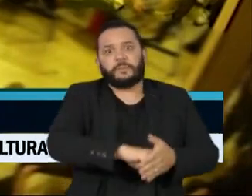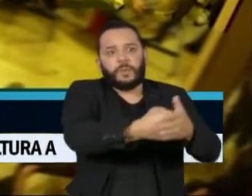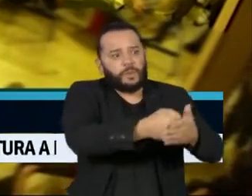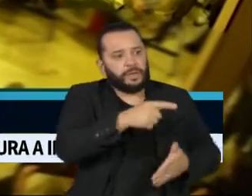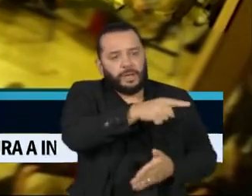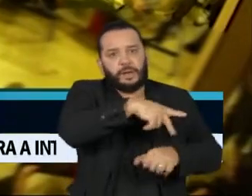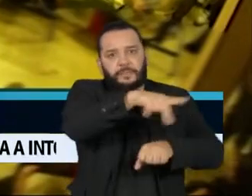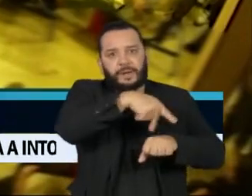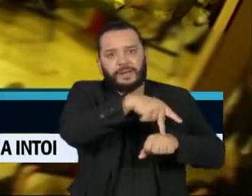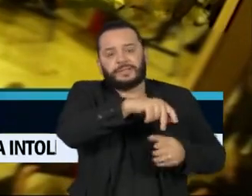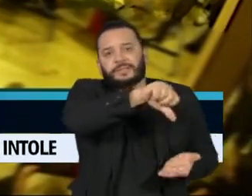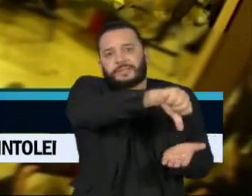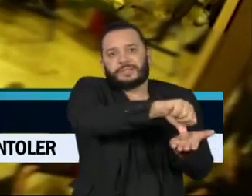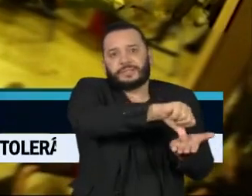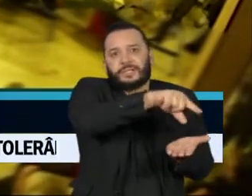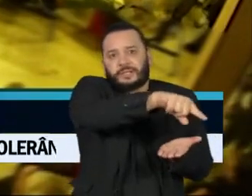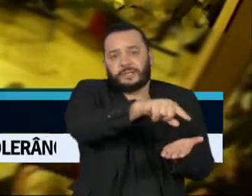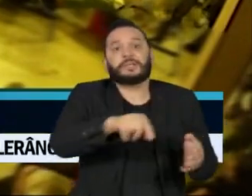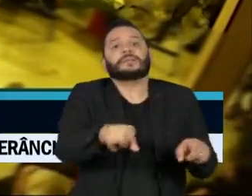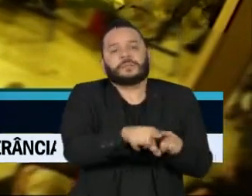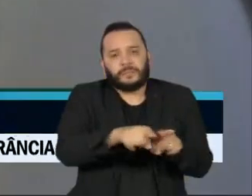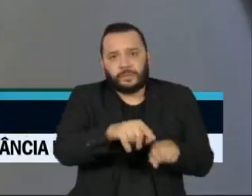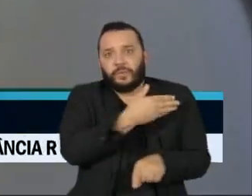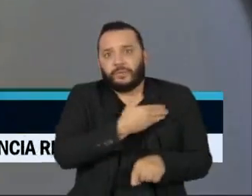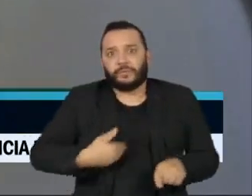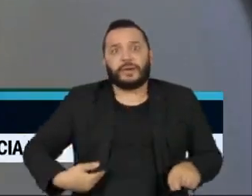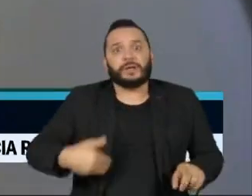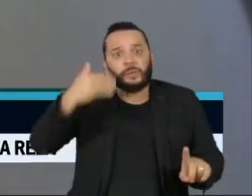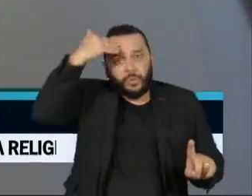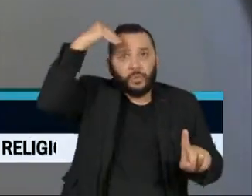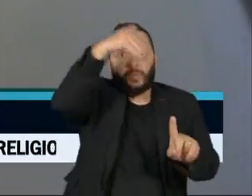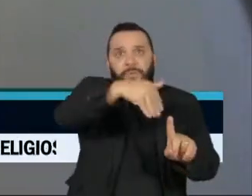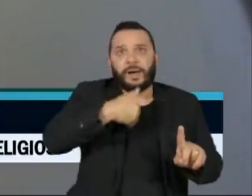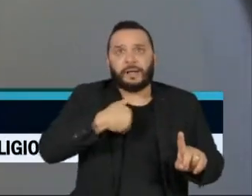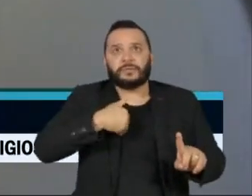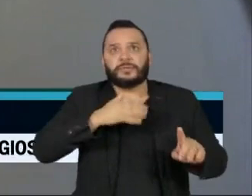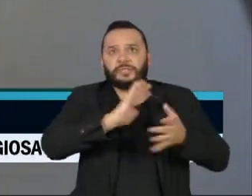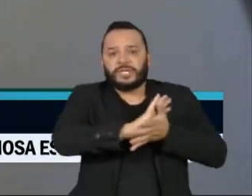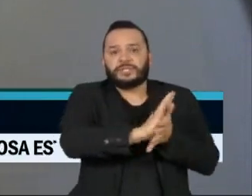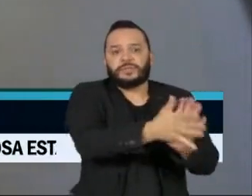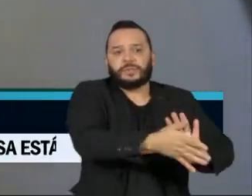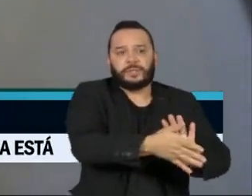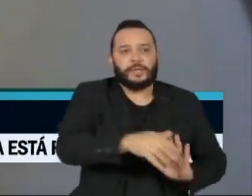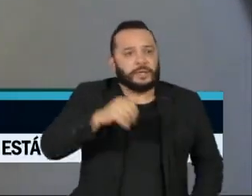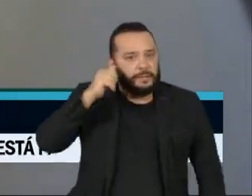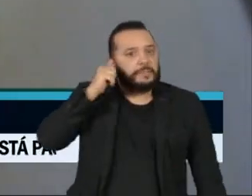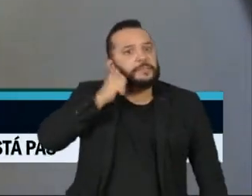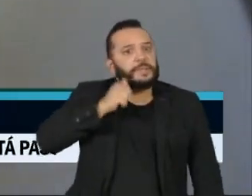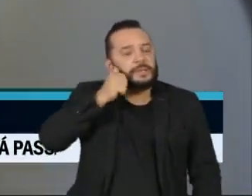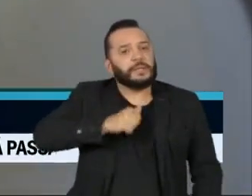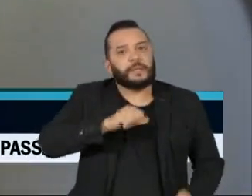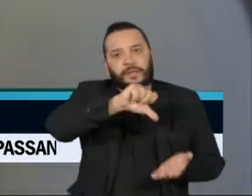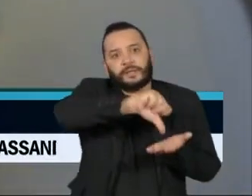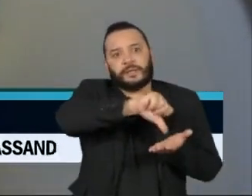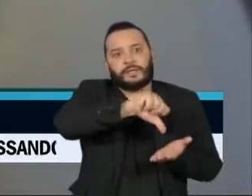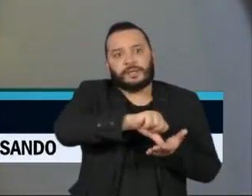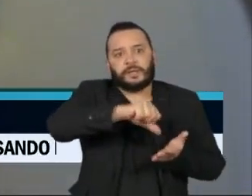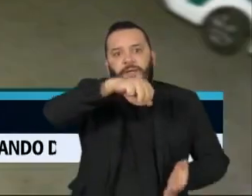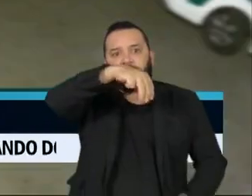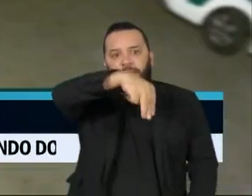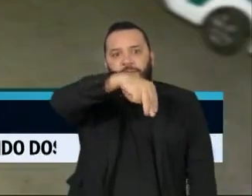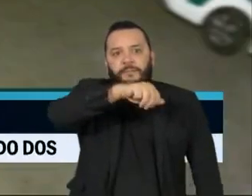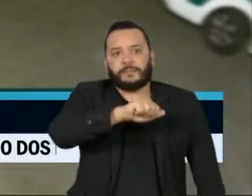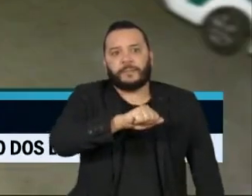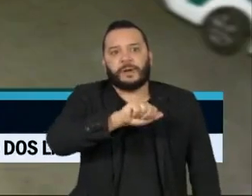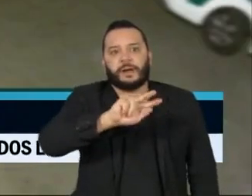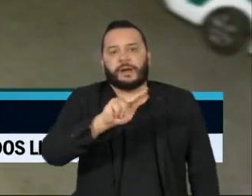autoridades responsáveis pela morte da jovem iraniana, Maza Amini, de 22 anos, que estava sob custódia